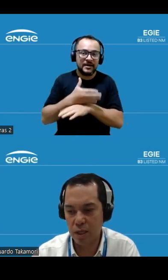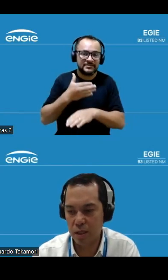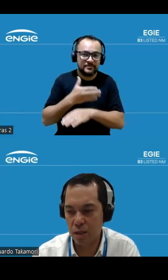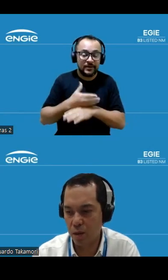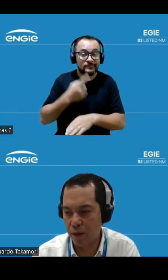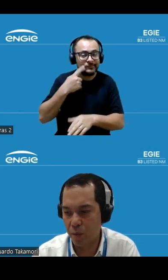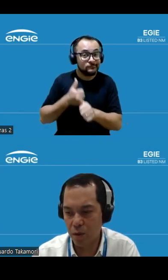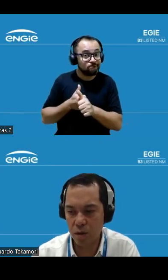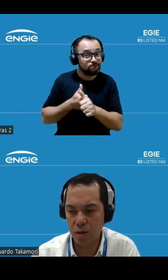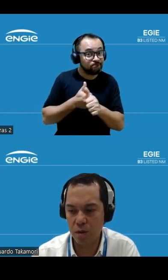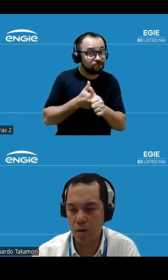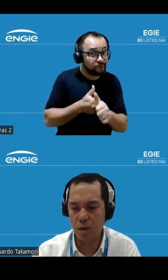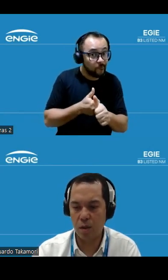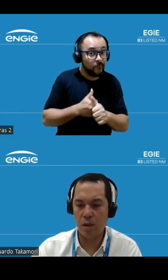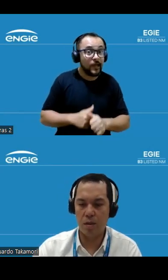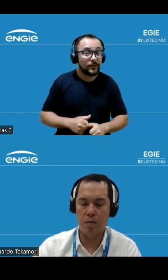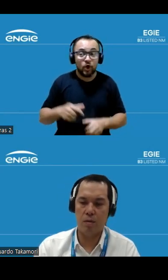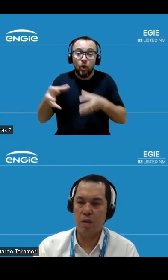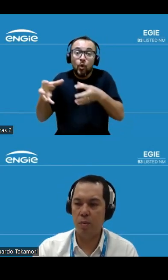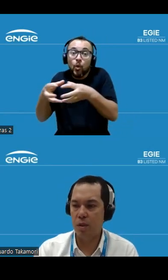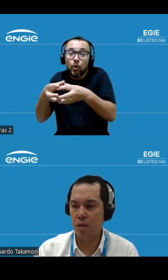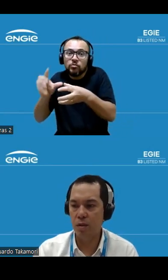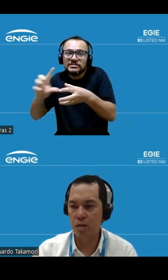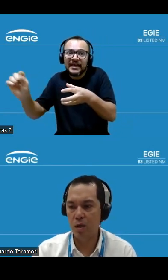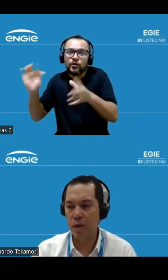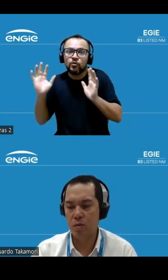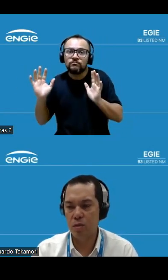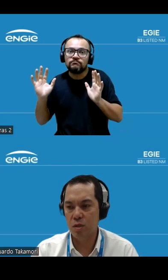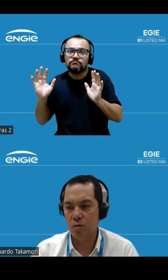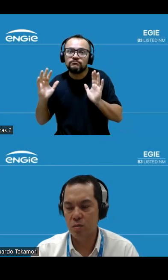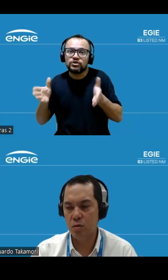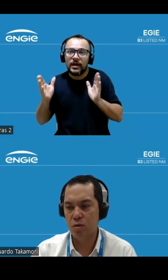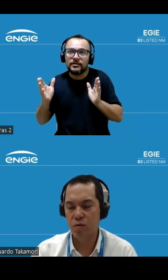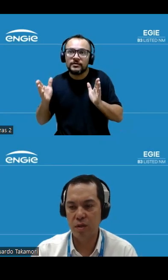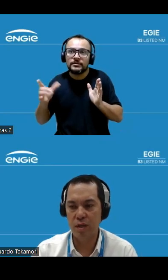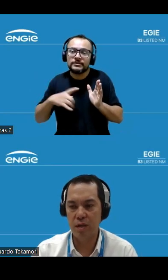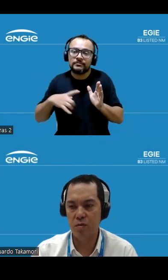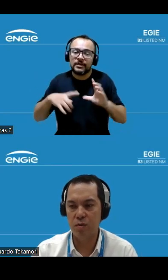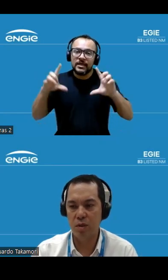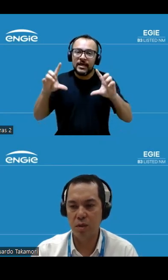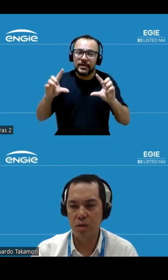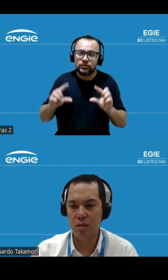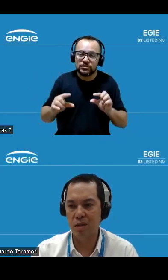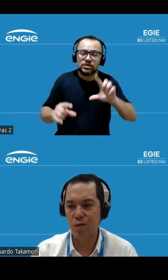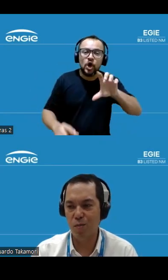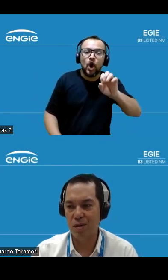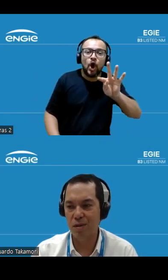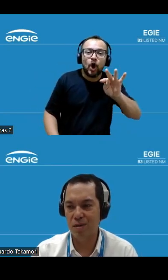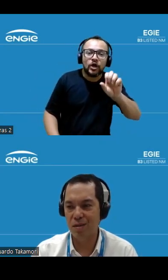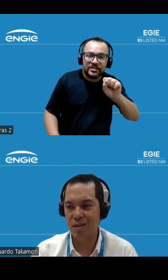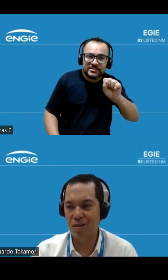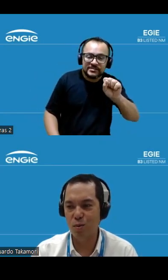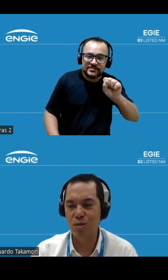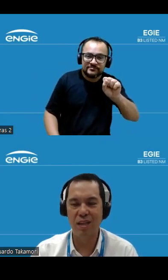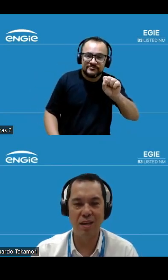dos lotes lá que não era o maior sempre que tem uma redução dos lotes ofertados você de certa forma